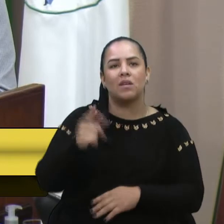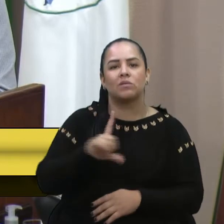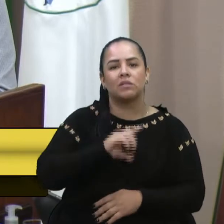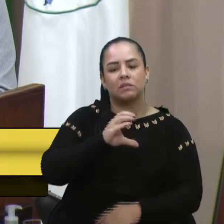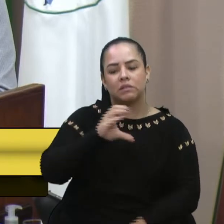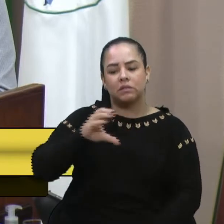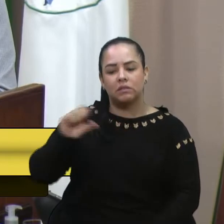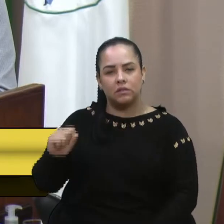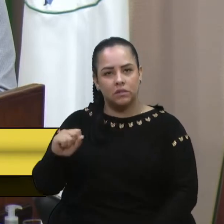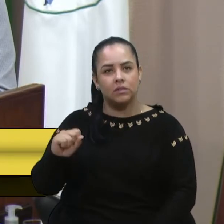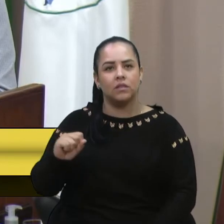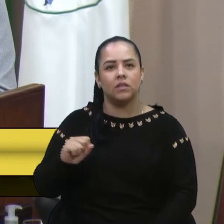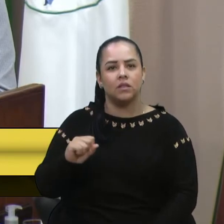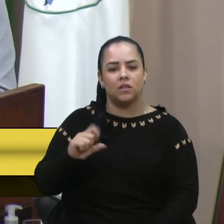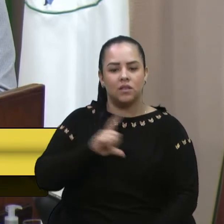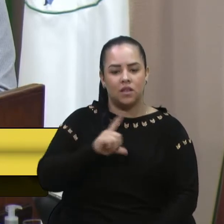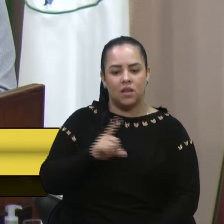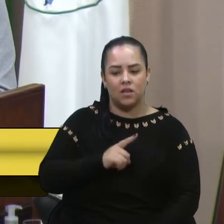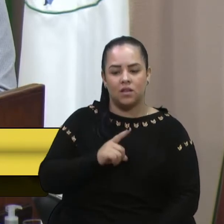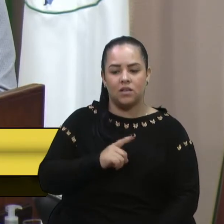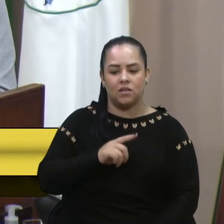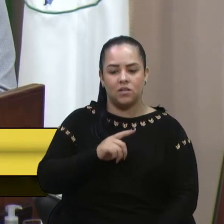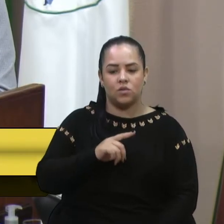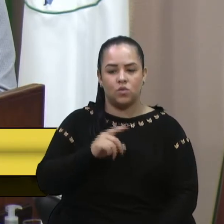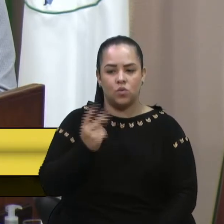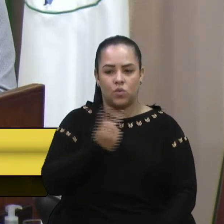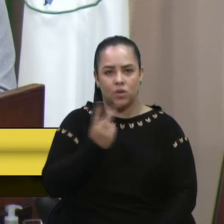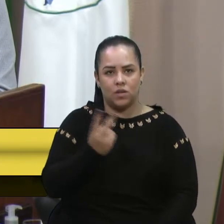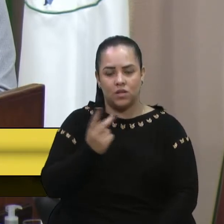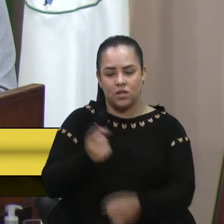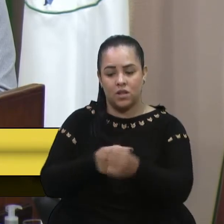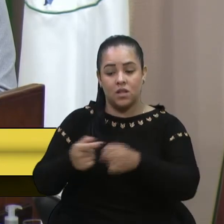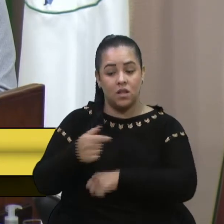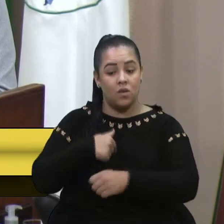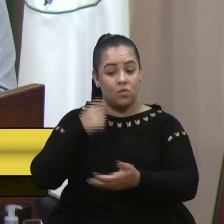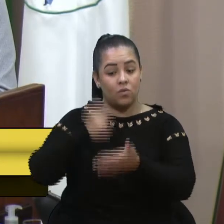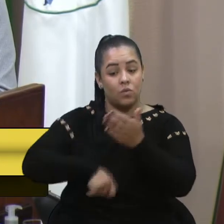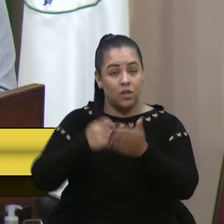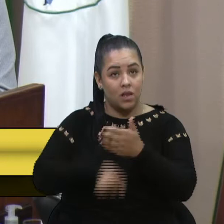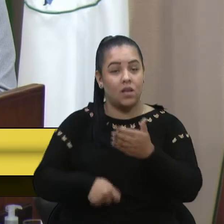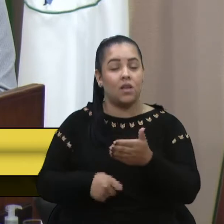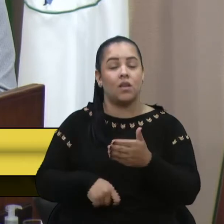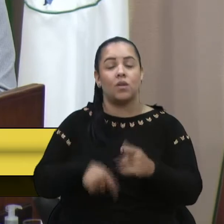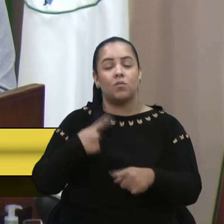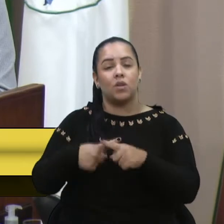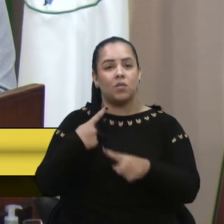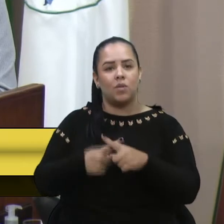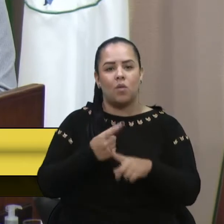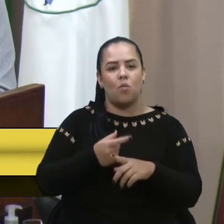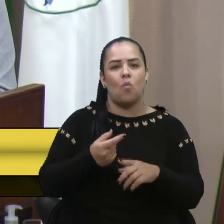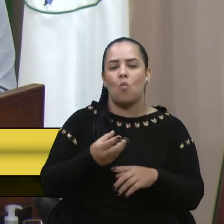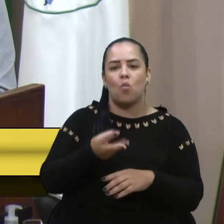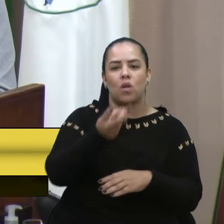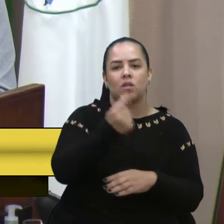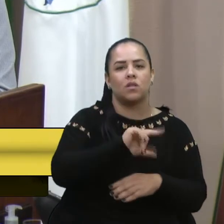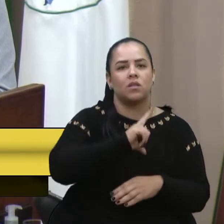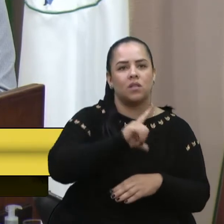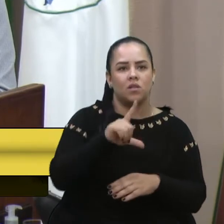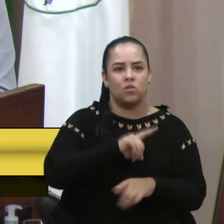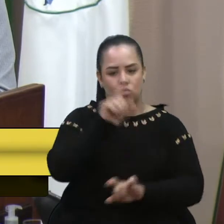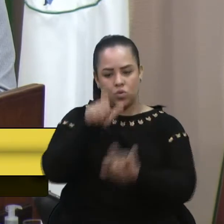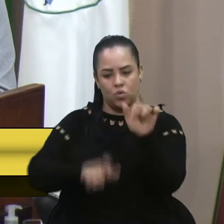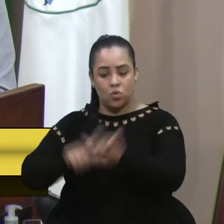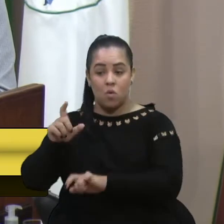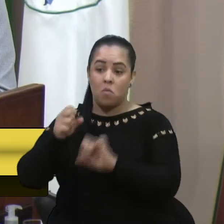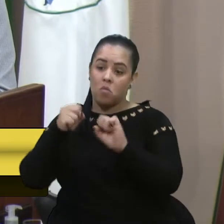em comissão, entre as cidades com irmãs, na qual defendi que Caxias do Sul, pelo número de habitantes, poderia ter uma quantidade maior em